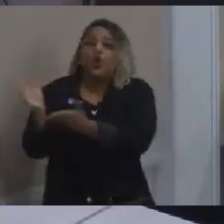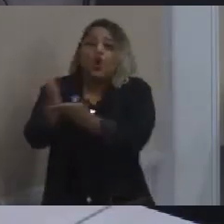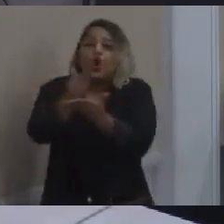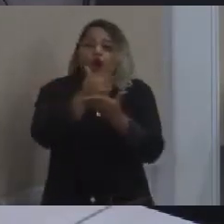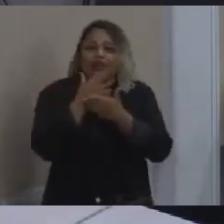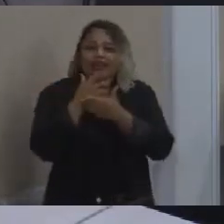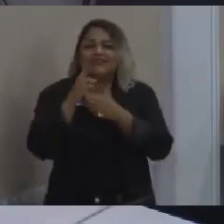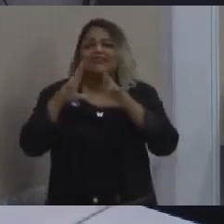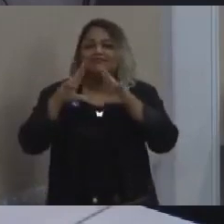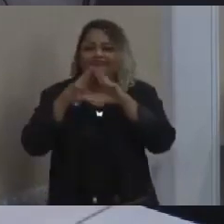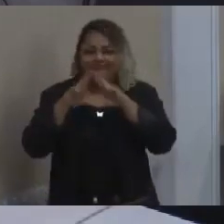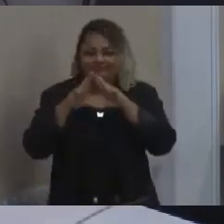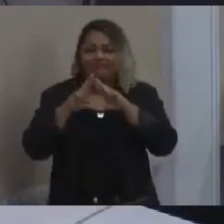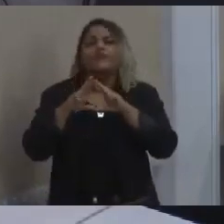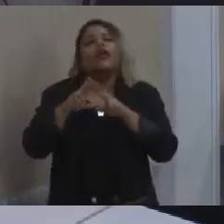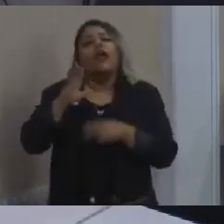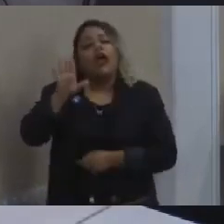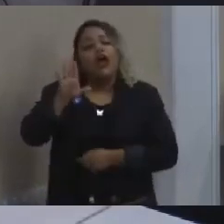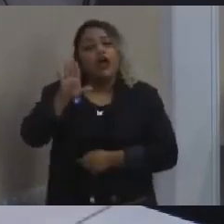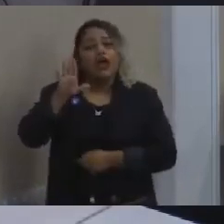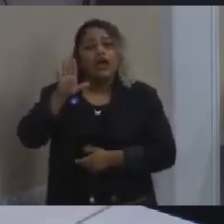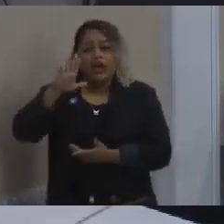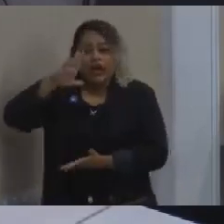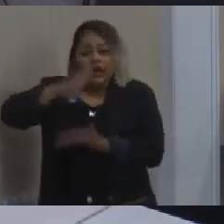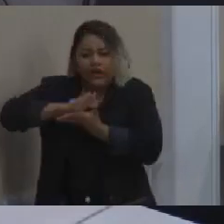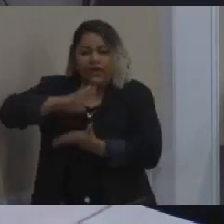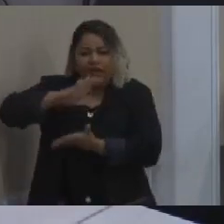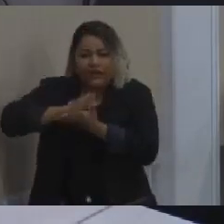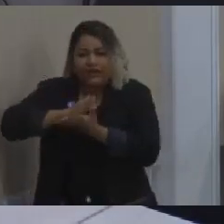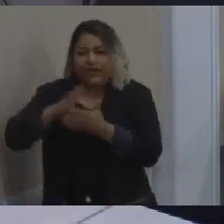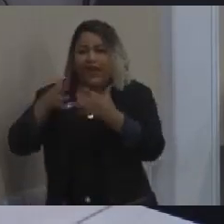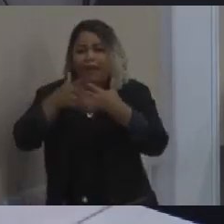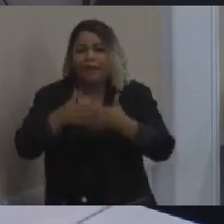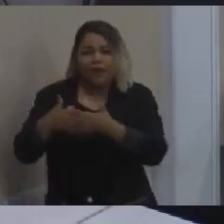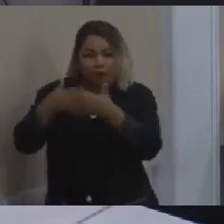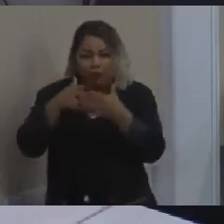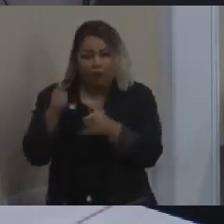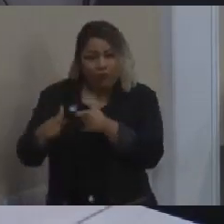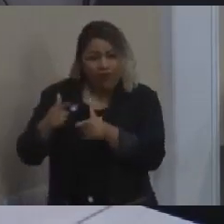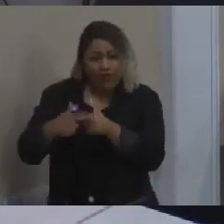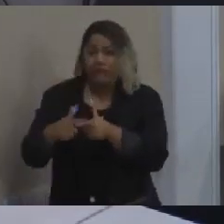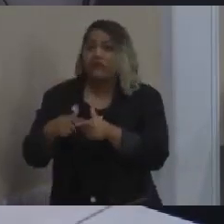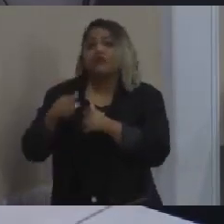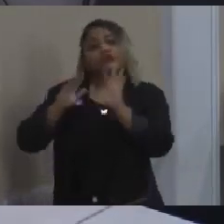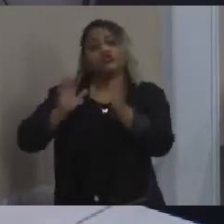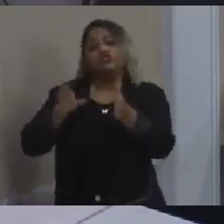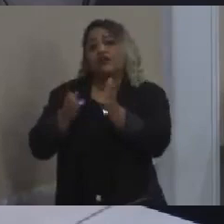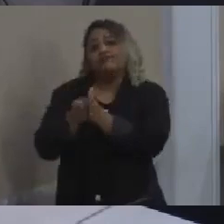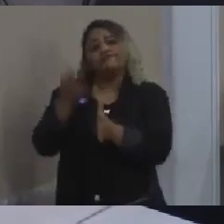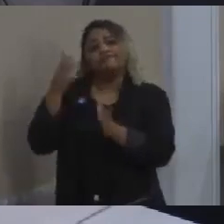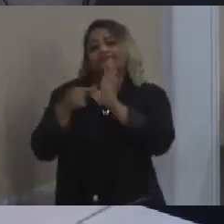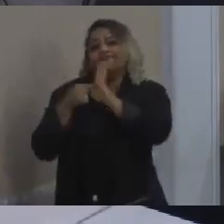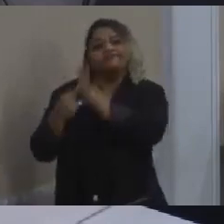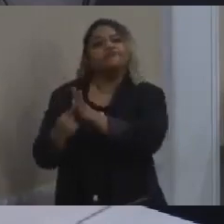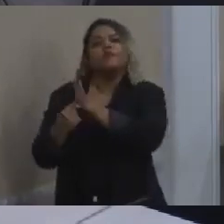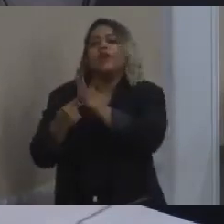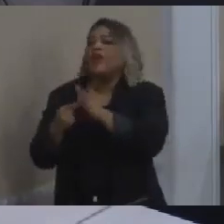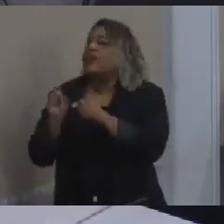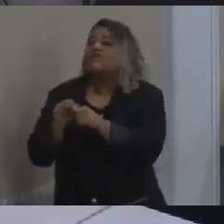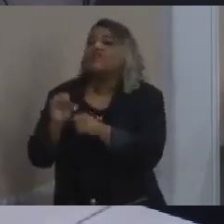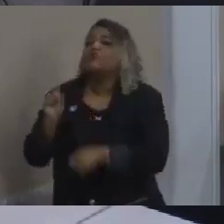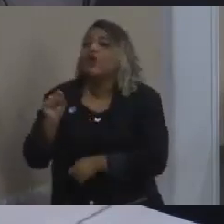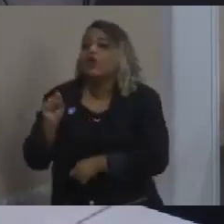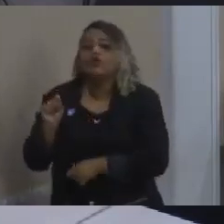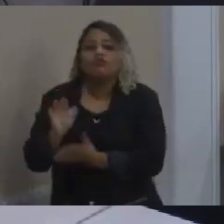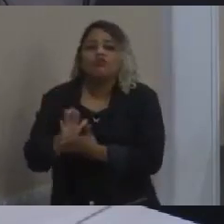quanto que a gente conseguiu ampliar a coleta seletiva na cidade? Quase nada. Então, todas as áreas, na